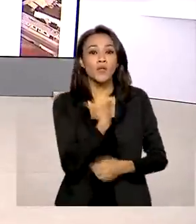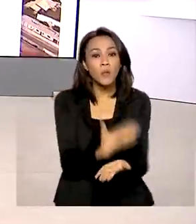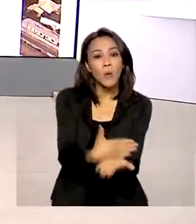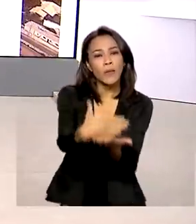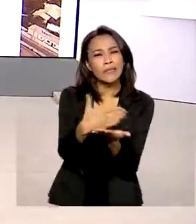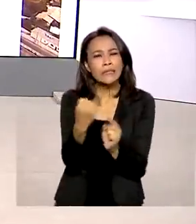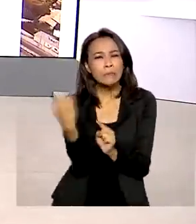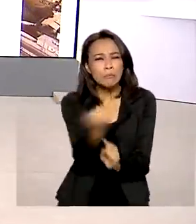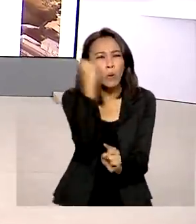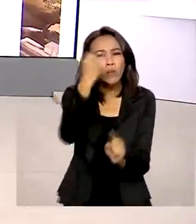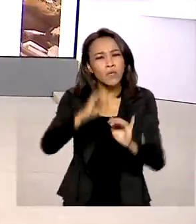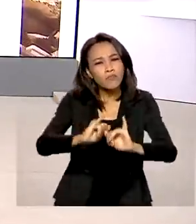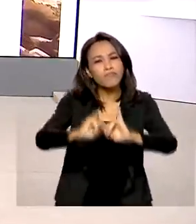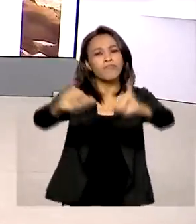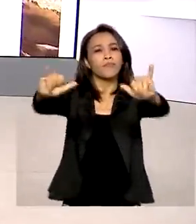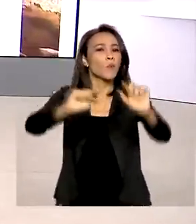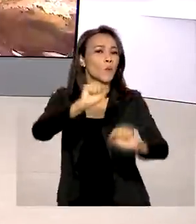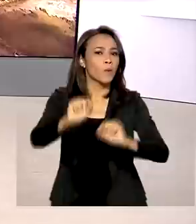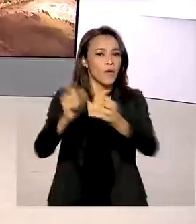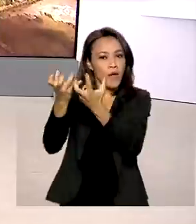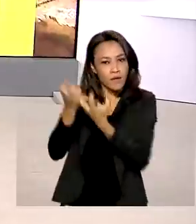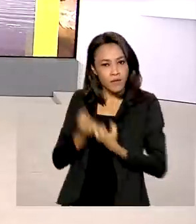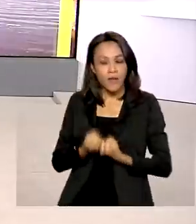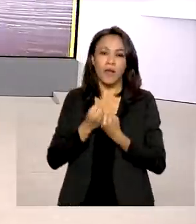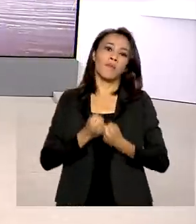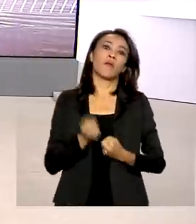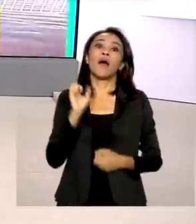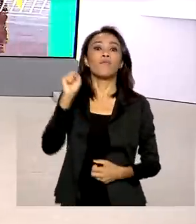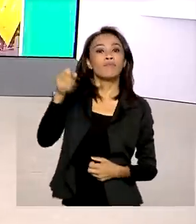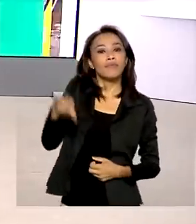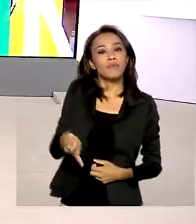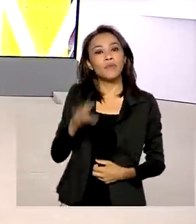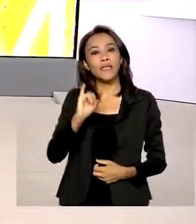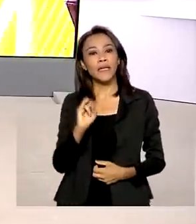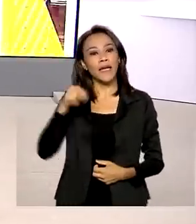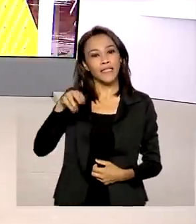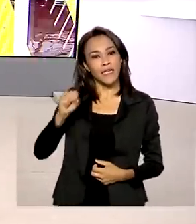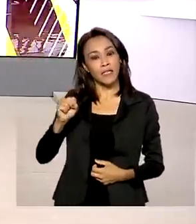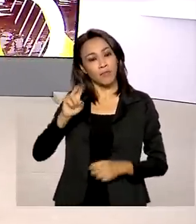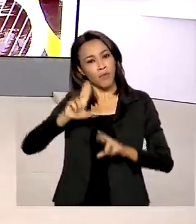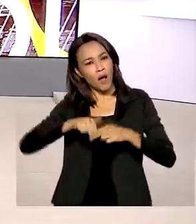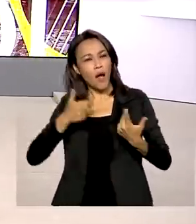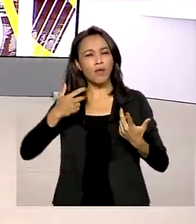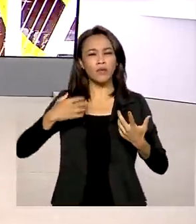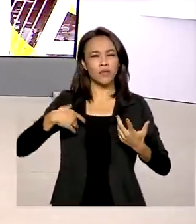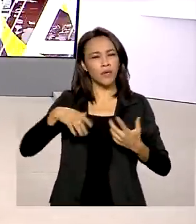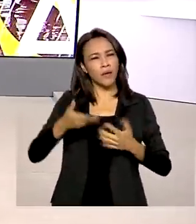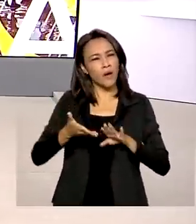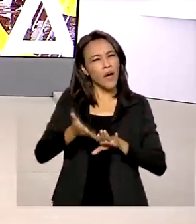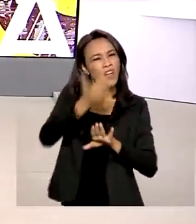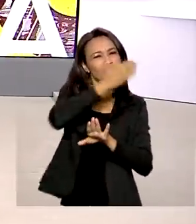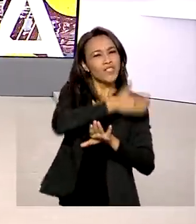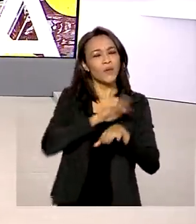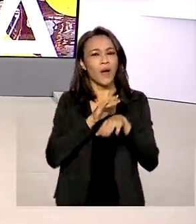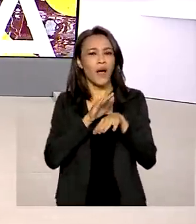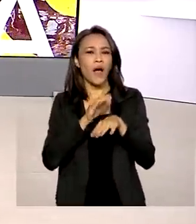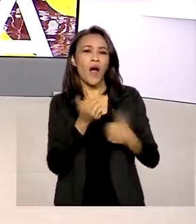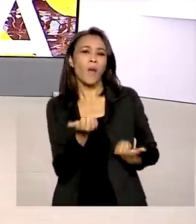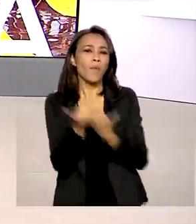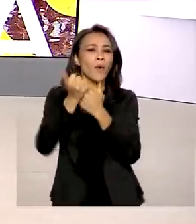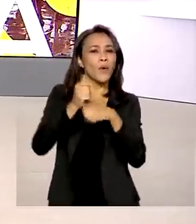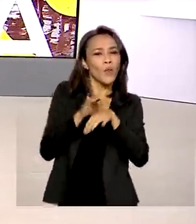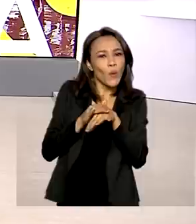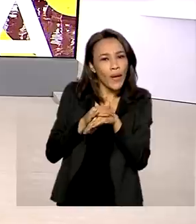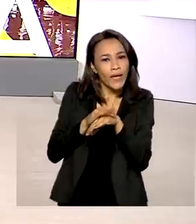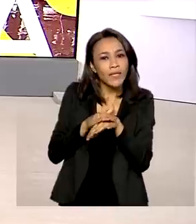importante para quem recebe o benefício do INSS por incapacidade temporária, o antigo auxílio doença. Cerca de 85